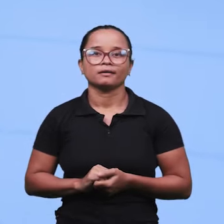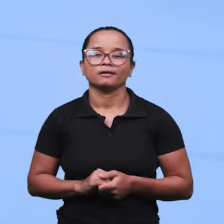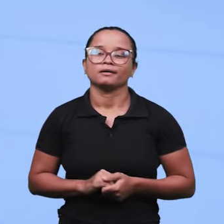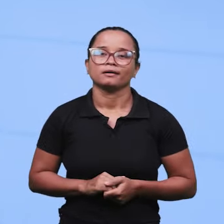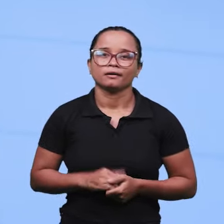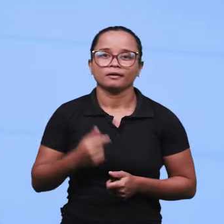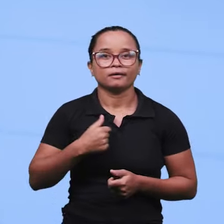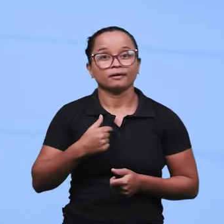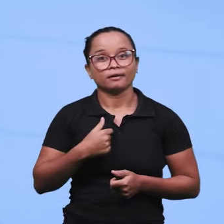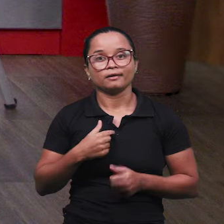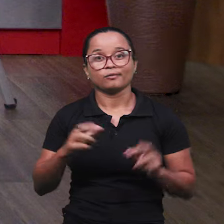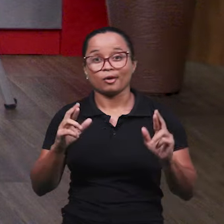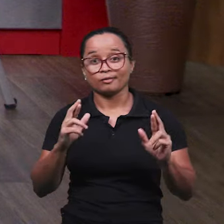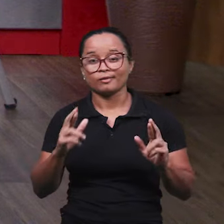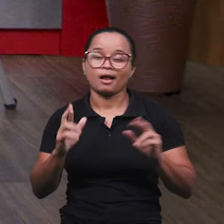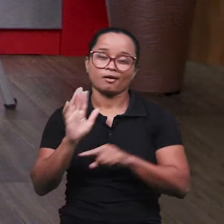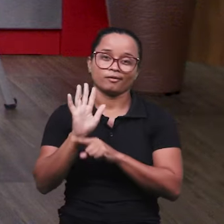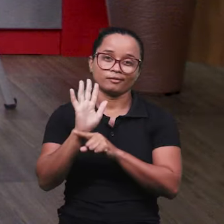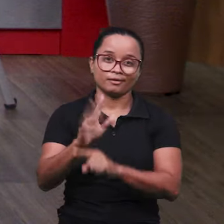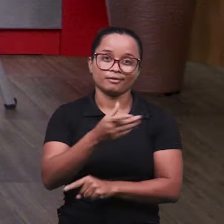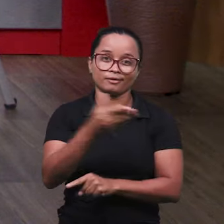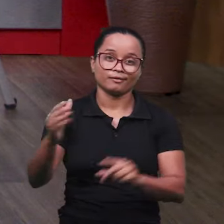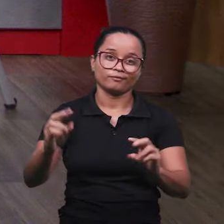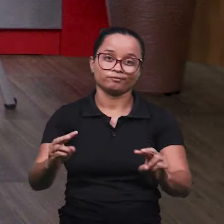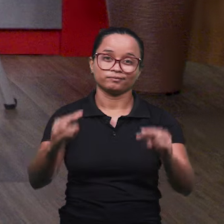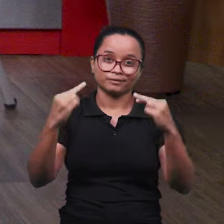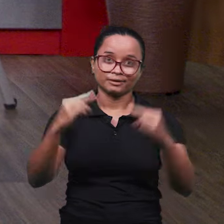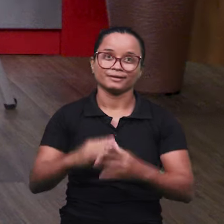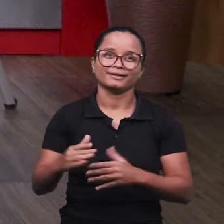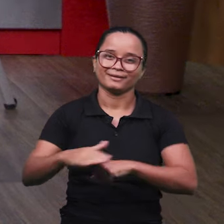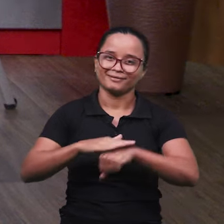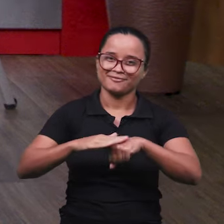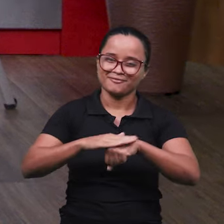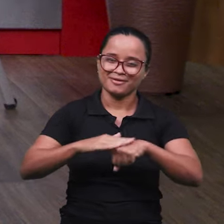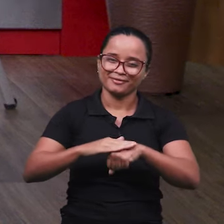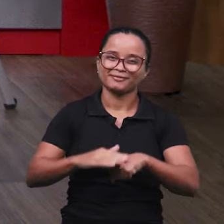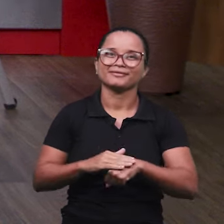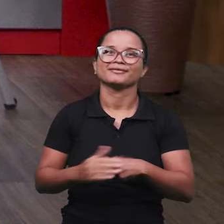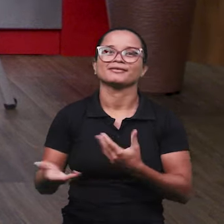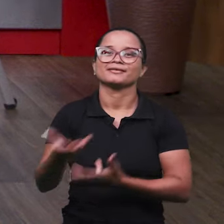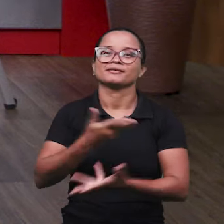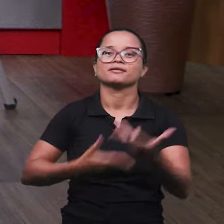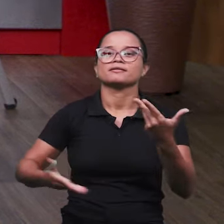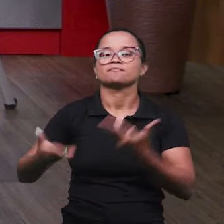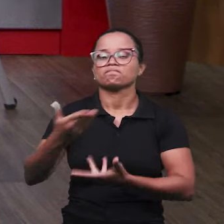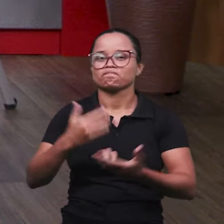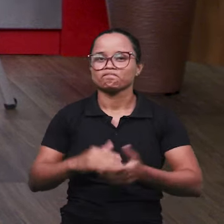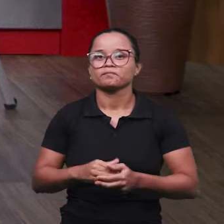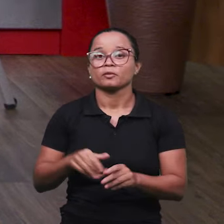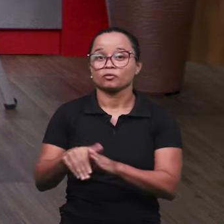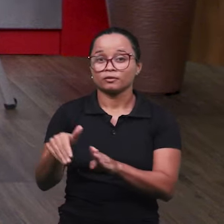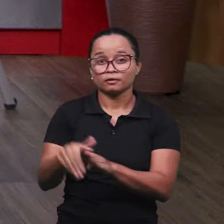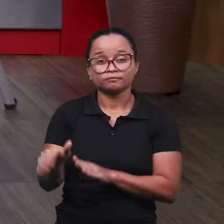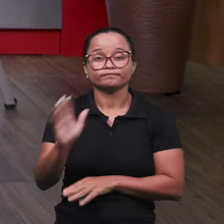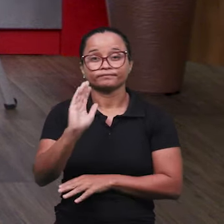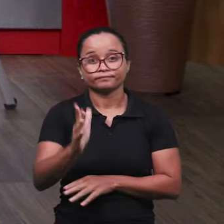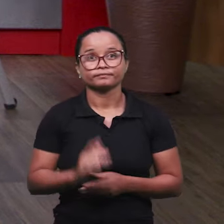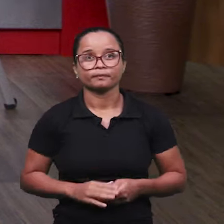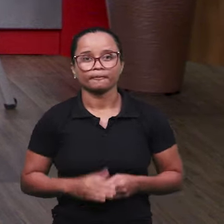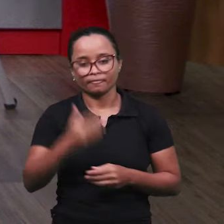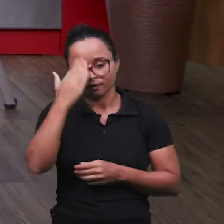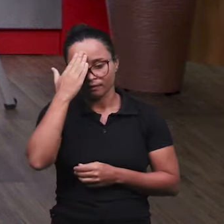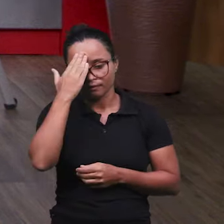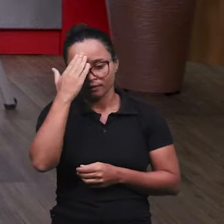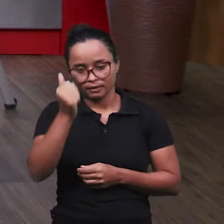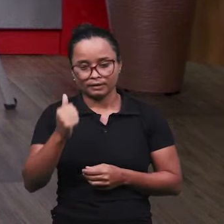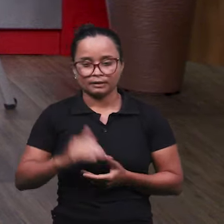irmãos que estão nos assistindo. Com certeza, nos ajudou. Tiro muitas dúvidas. Com essa conversa, com as orientações que nós passamos, porque, na verdade, nós sabemos